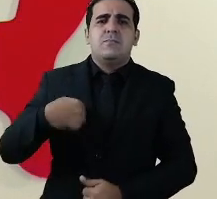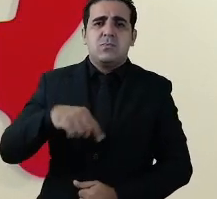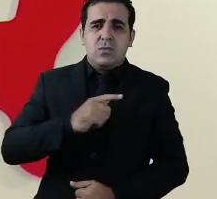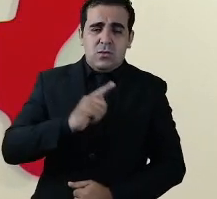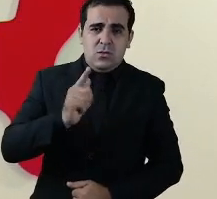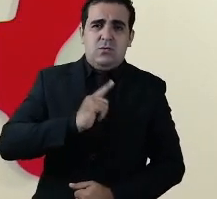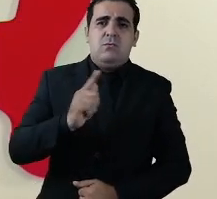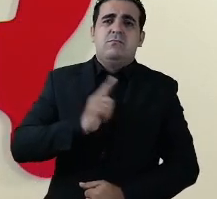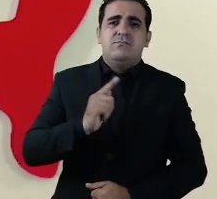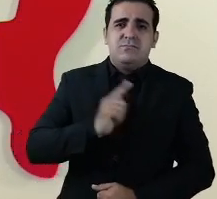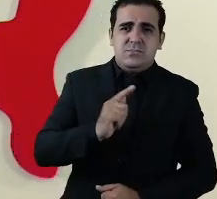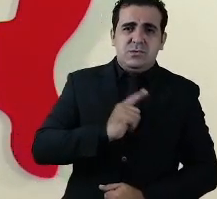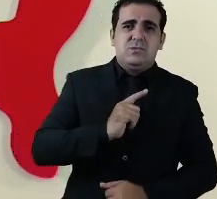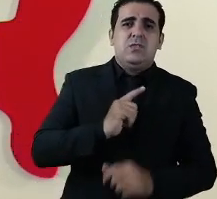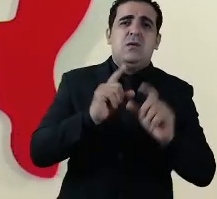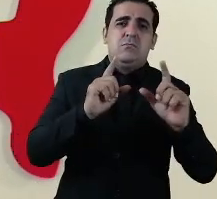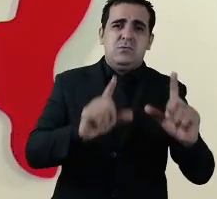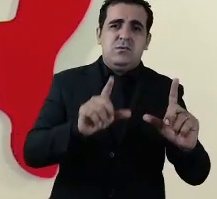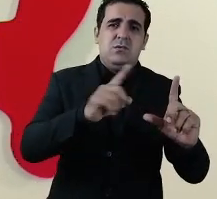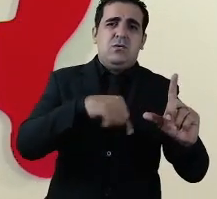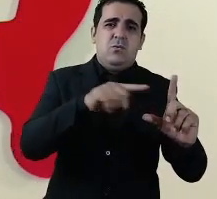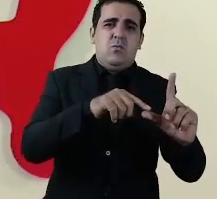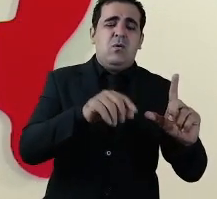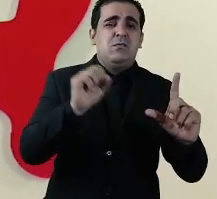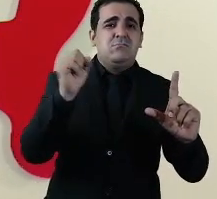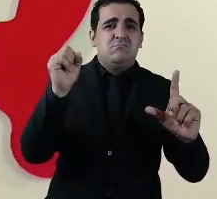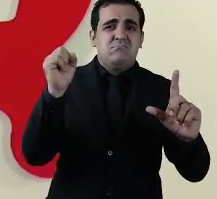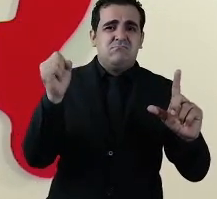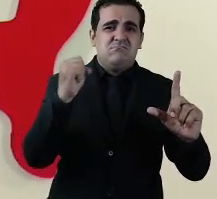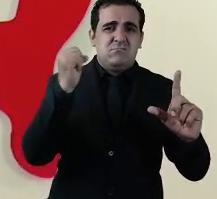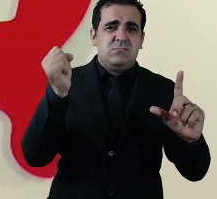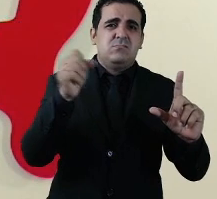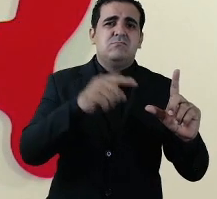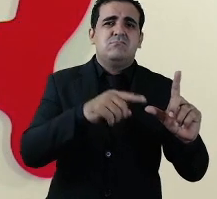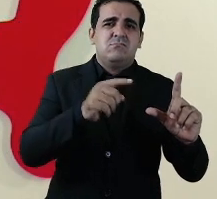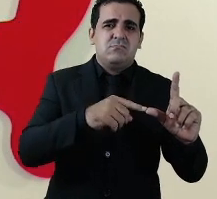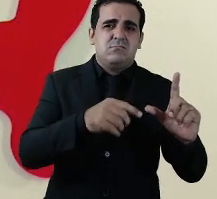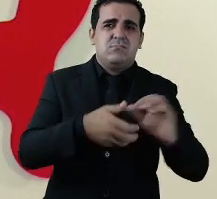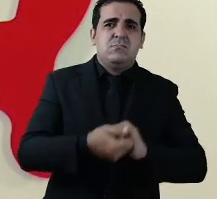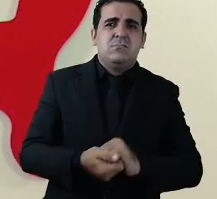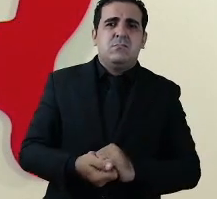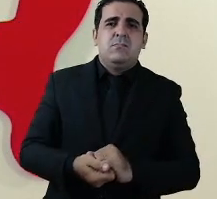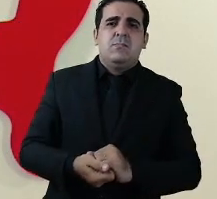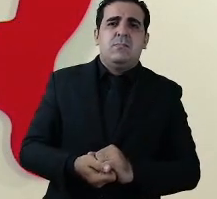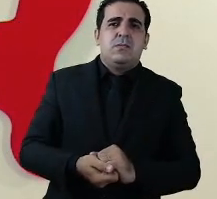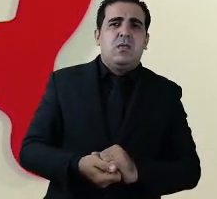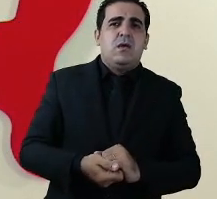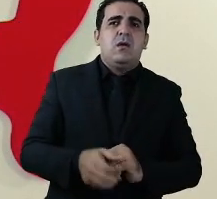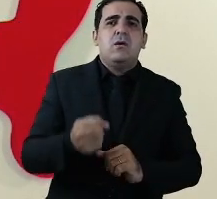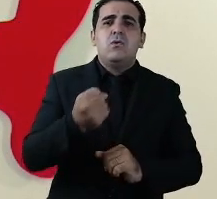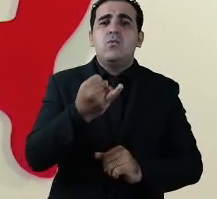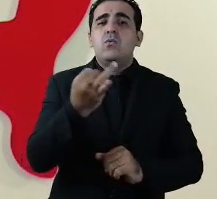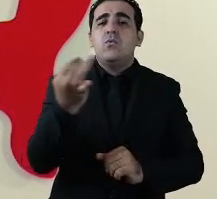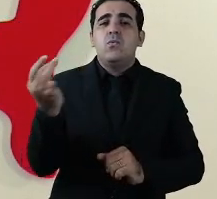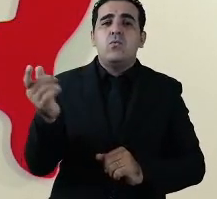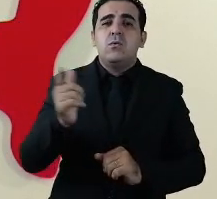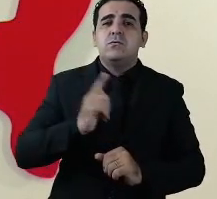temos ainda um quadro bastante grave no Brasil inteiro enquanto houver